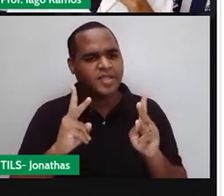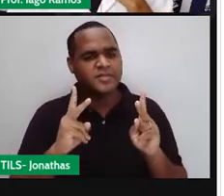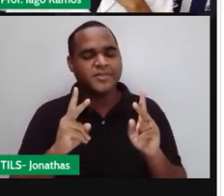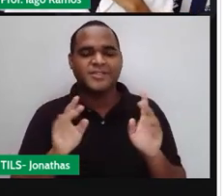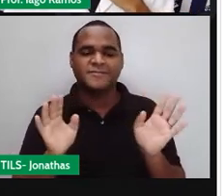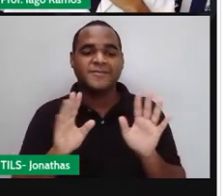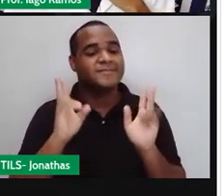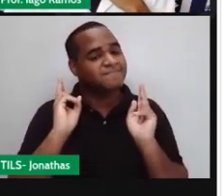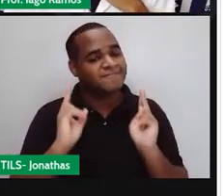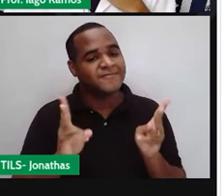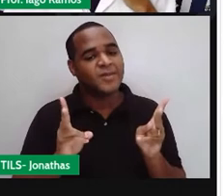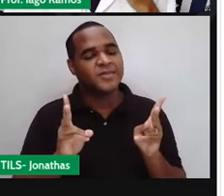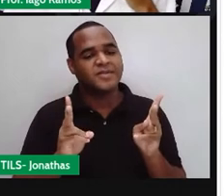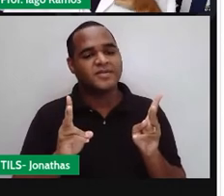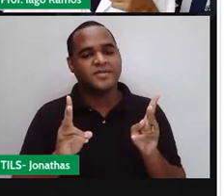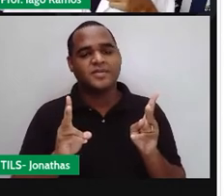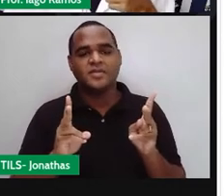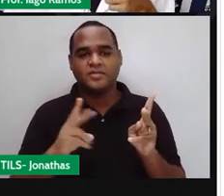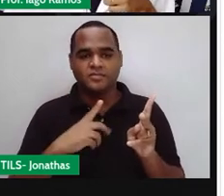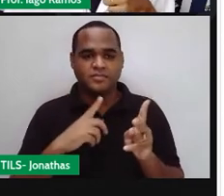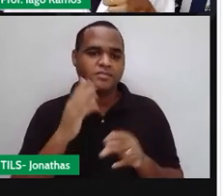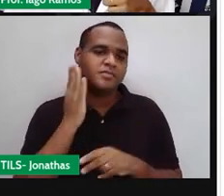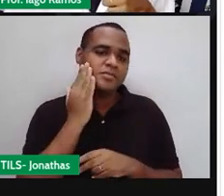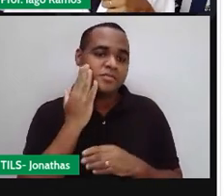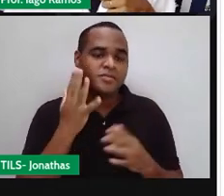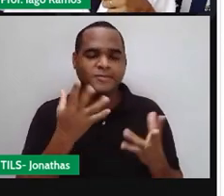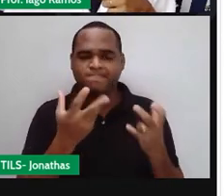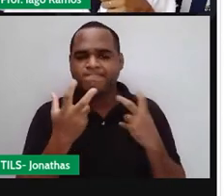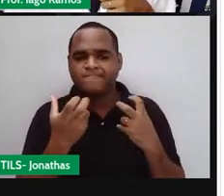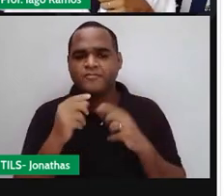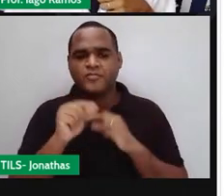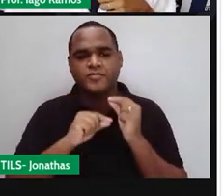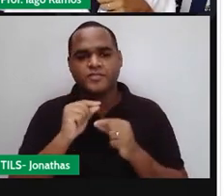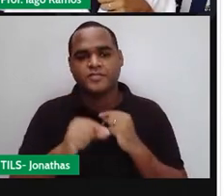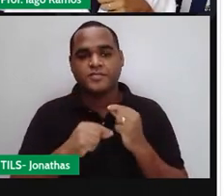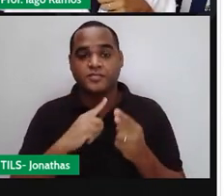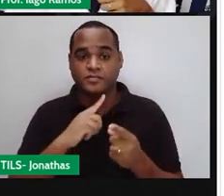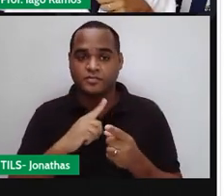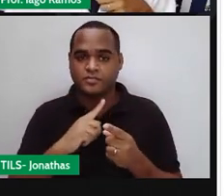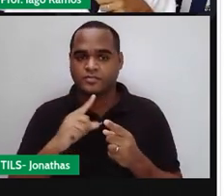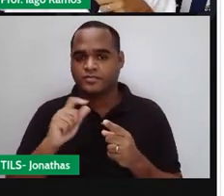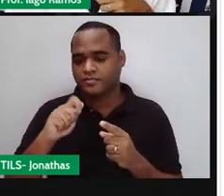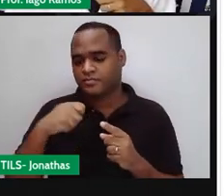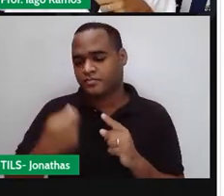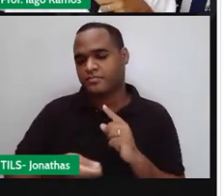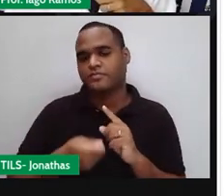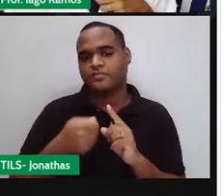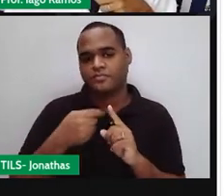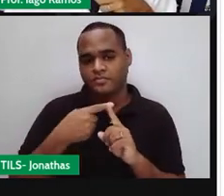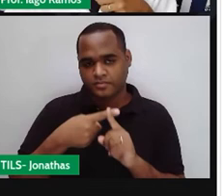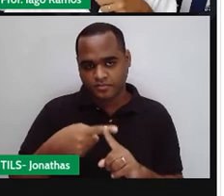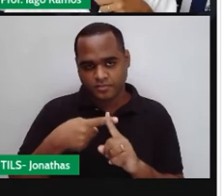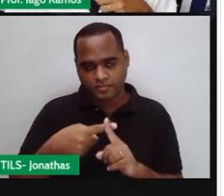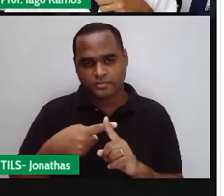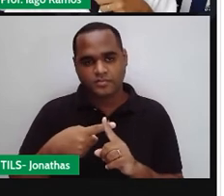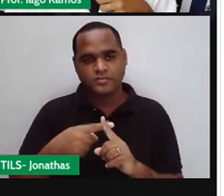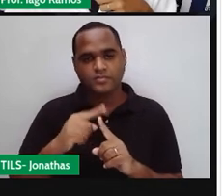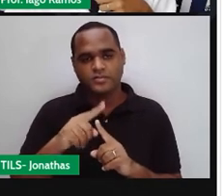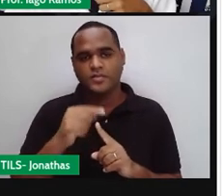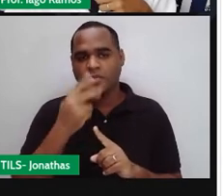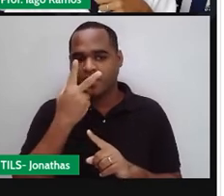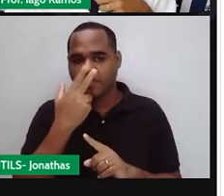Sempre! Ah, professor, eu também já estou vendo ali, ó, que onde deu positivo, ó, esse era